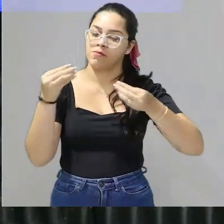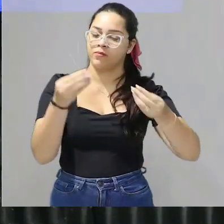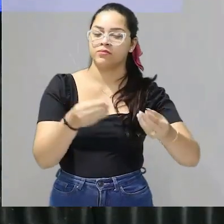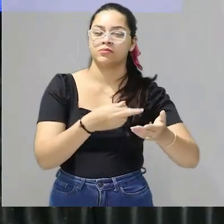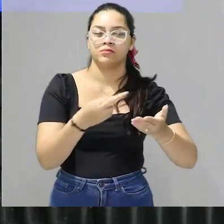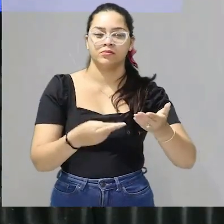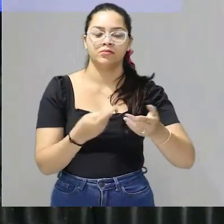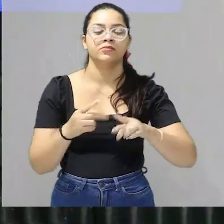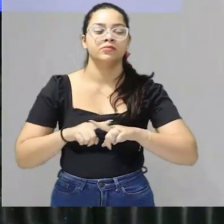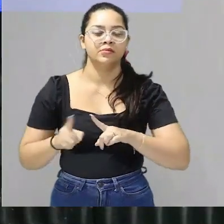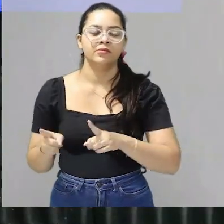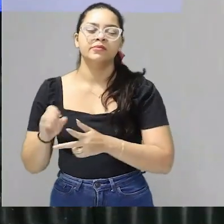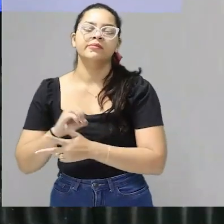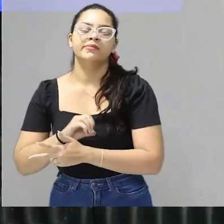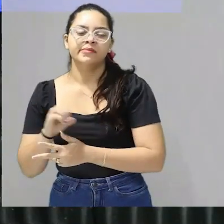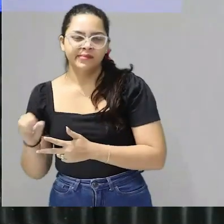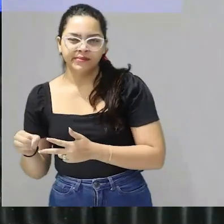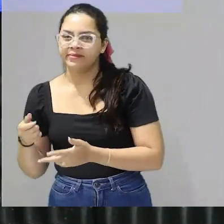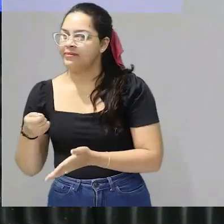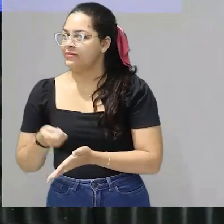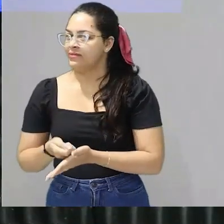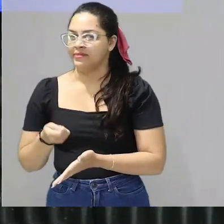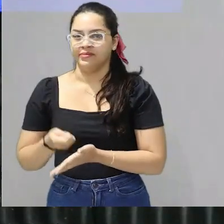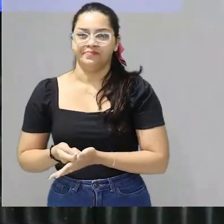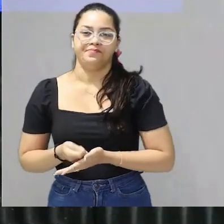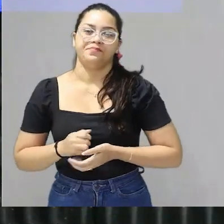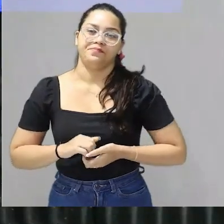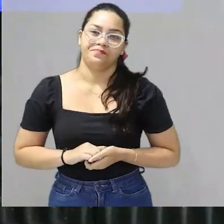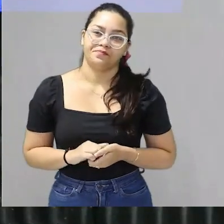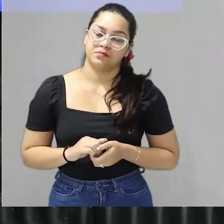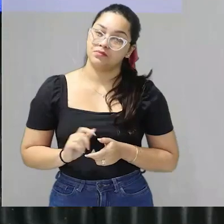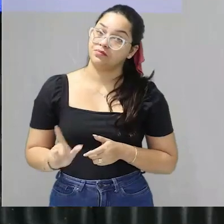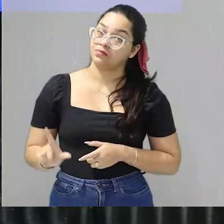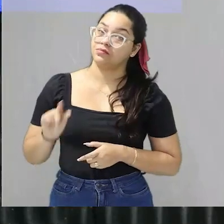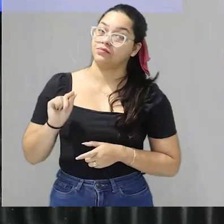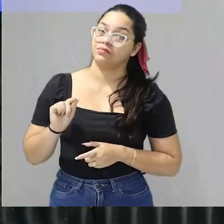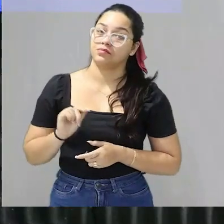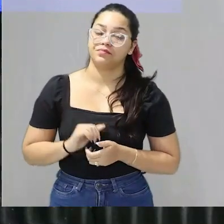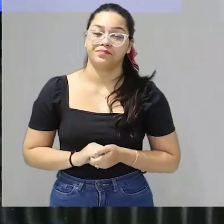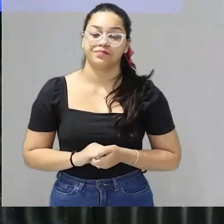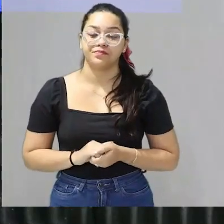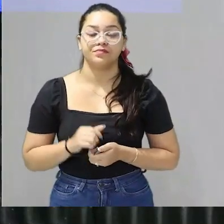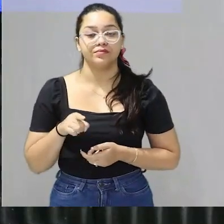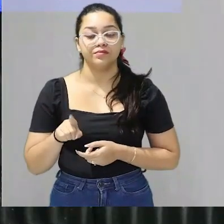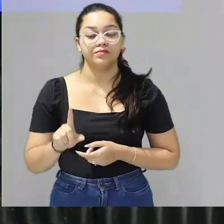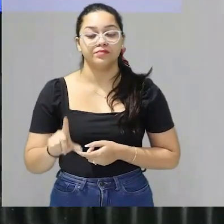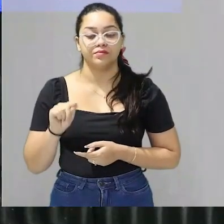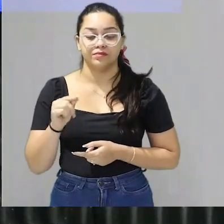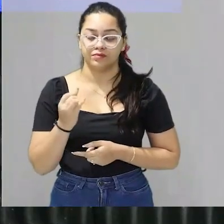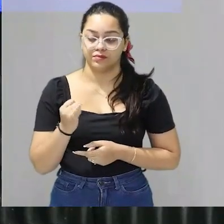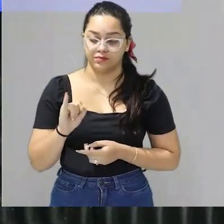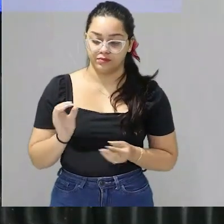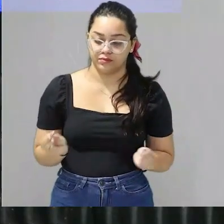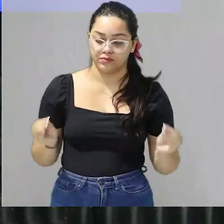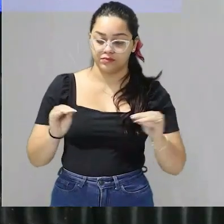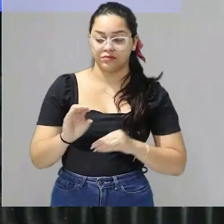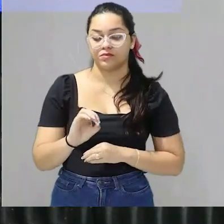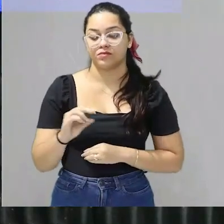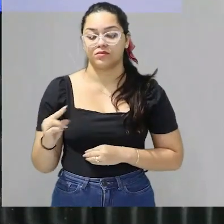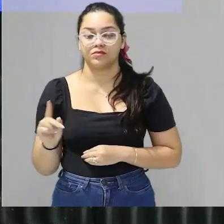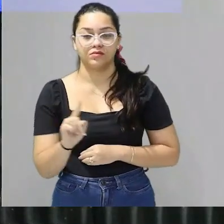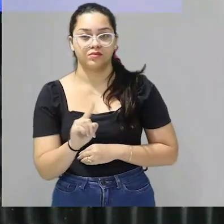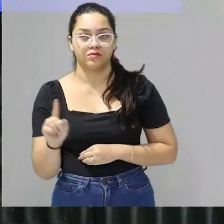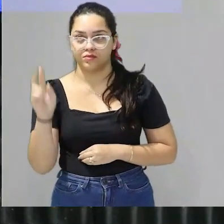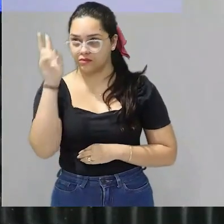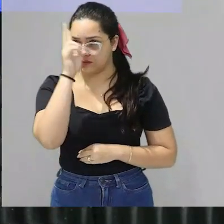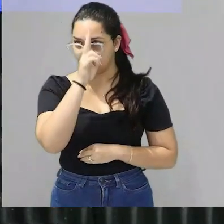já no ENEM não é obrigatório o título ele é opcional e aí você vai decidir se você coloca ou não o título